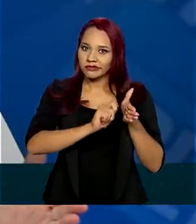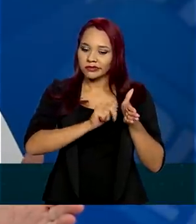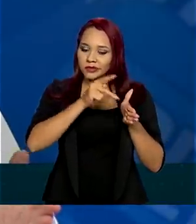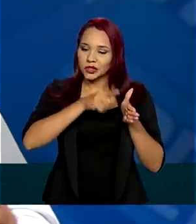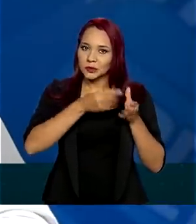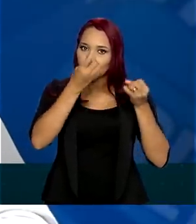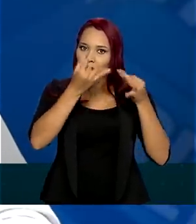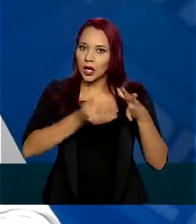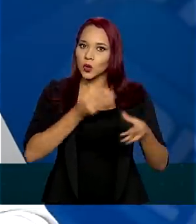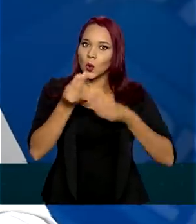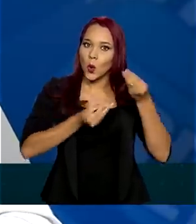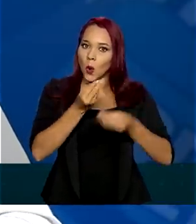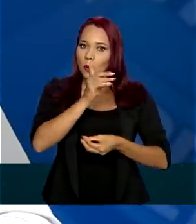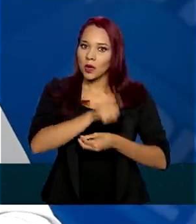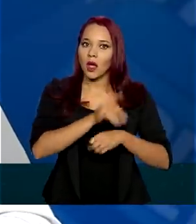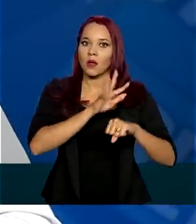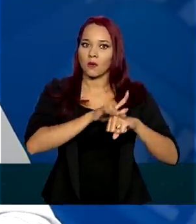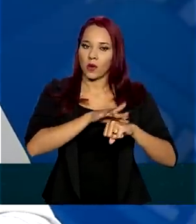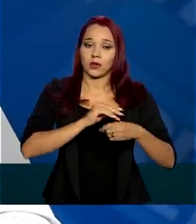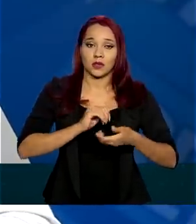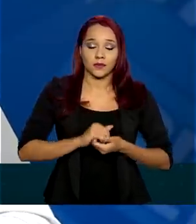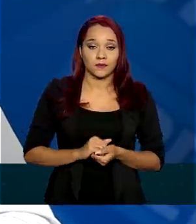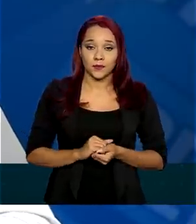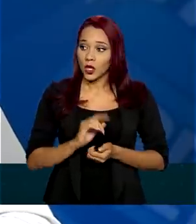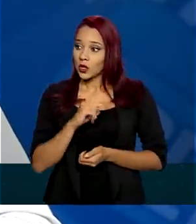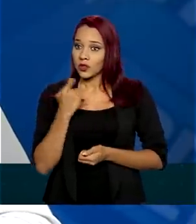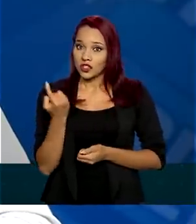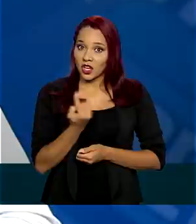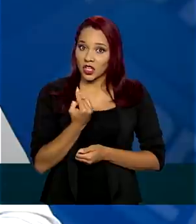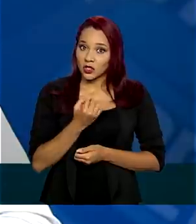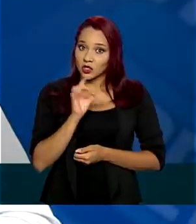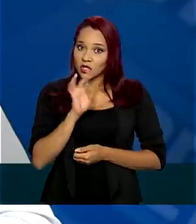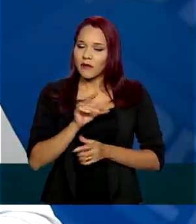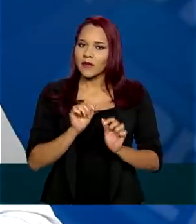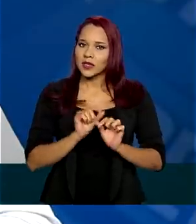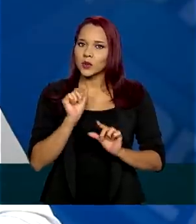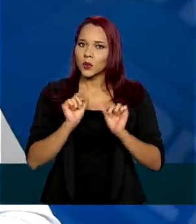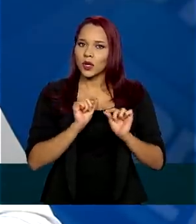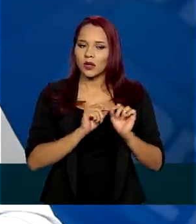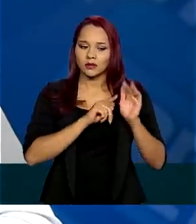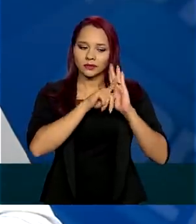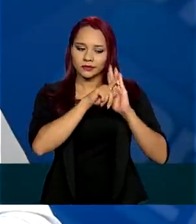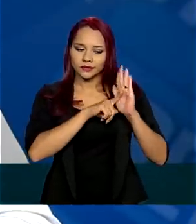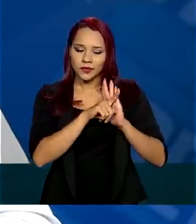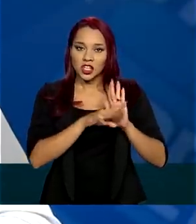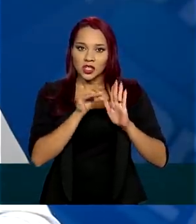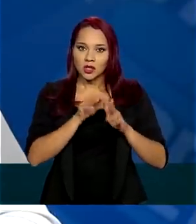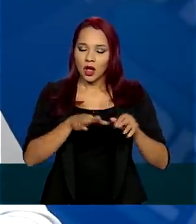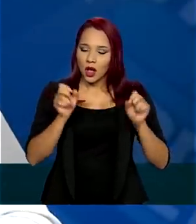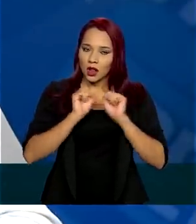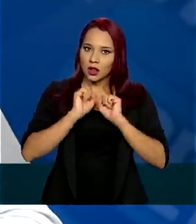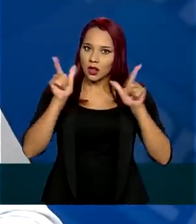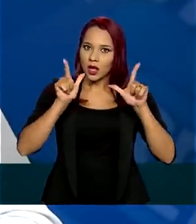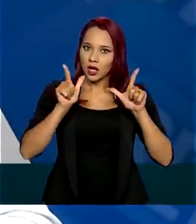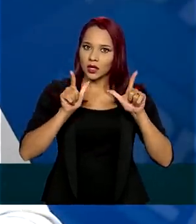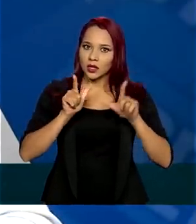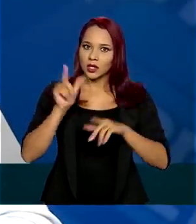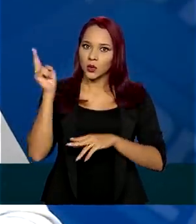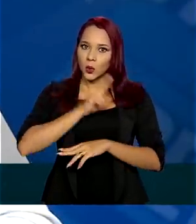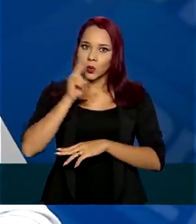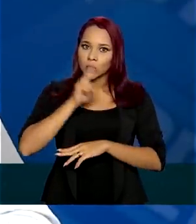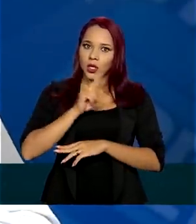doença. A única coisa que nós estamos fazendo é pôr por alerta, por alerta de emergência